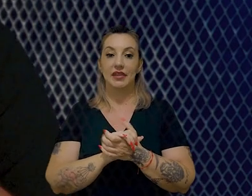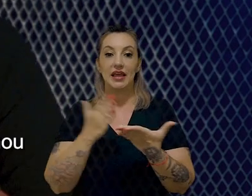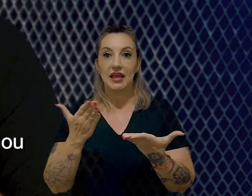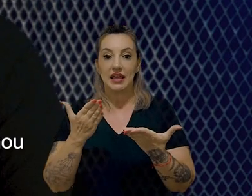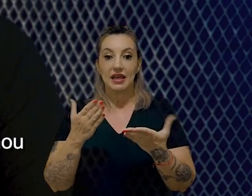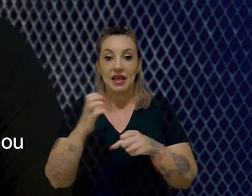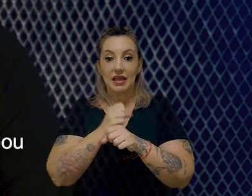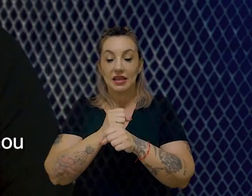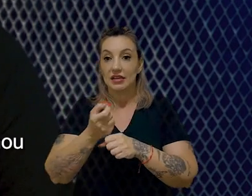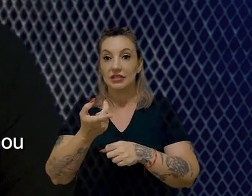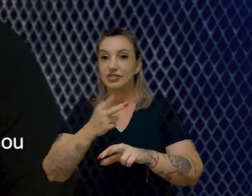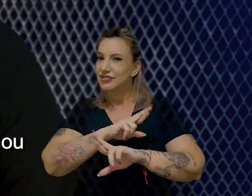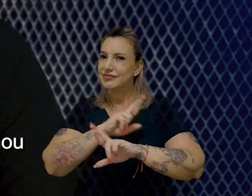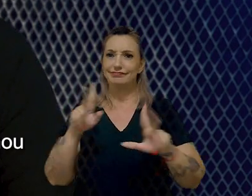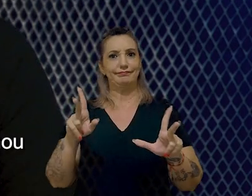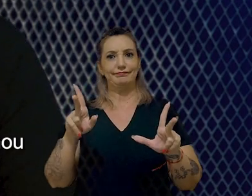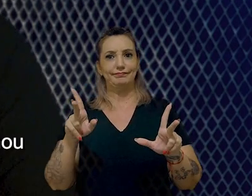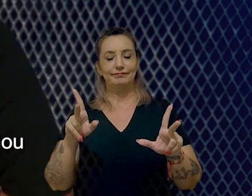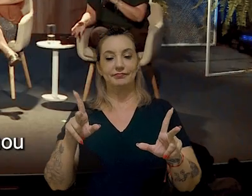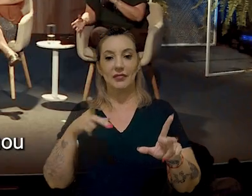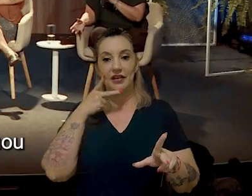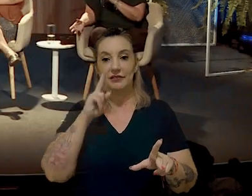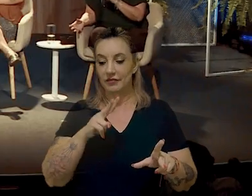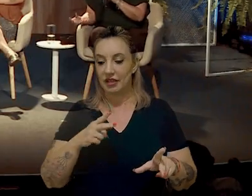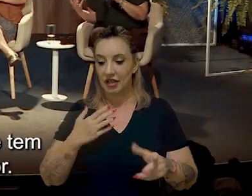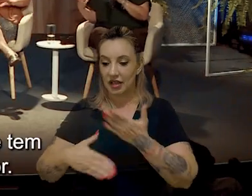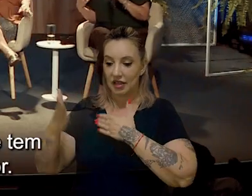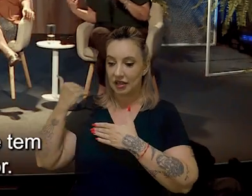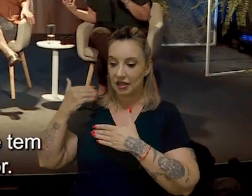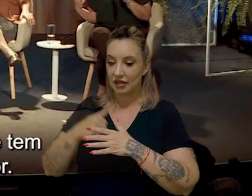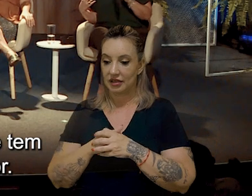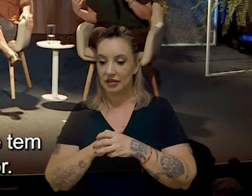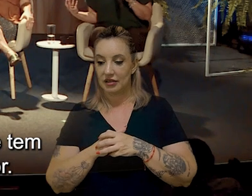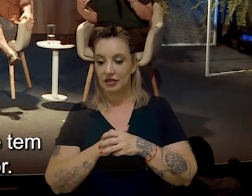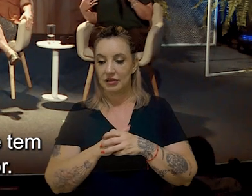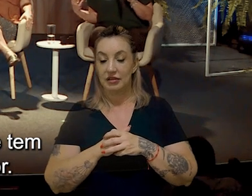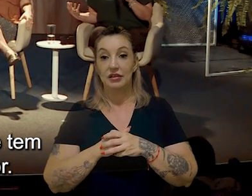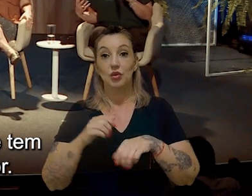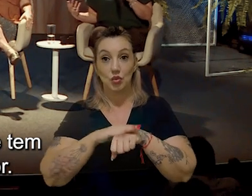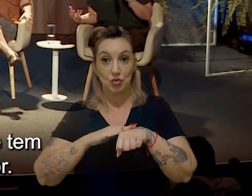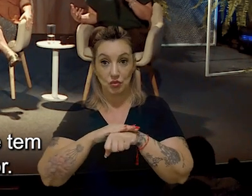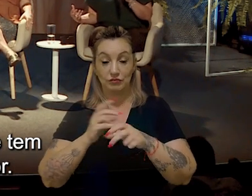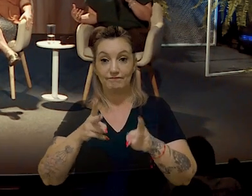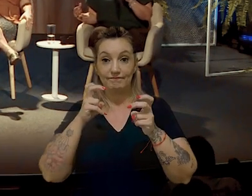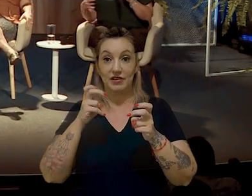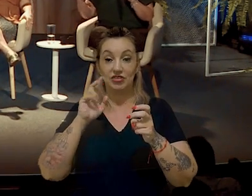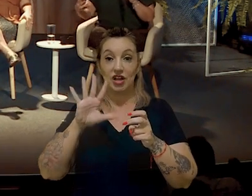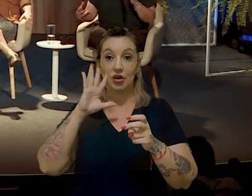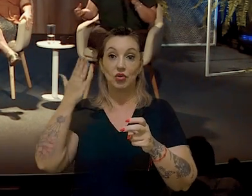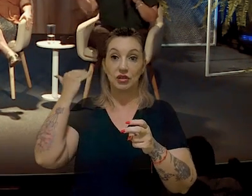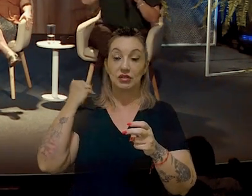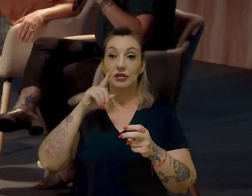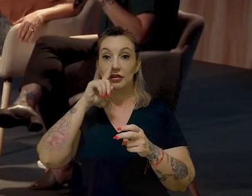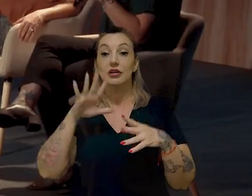Essa conta está inversa. E a gente sempre trabalhou olhando para trás. Então, muitas das conversas que a gente está aqui, gente está olhando no retrovisor. Qual é o